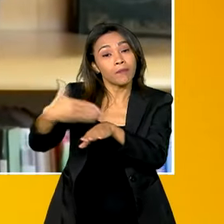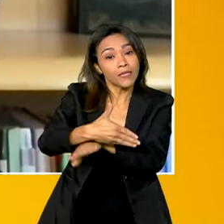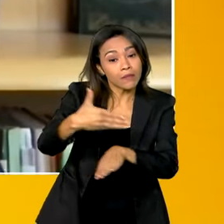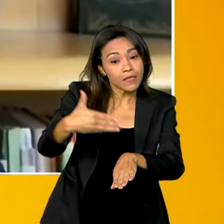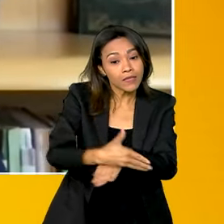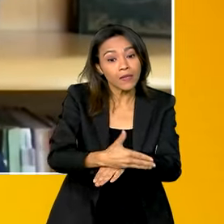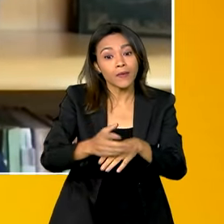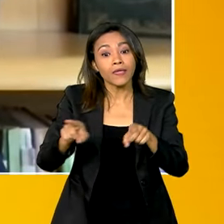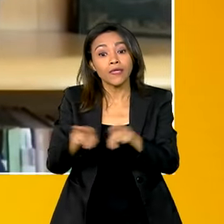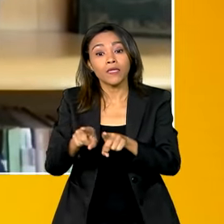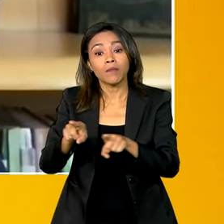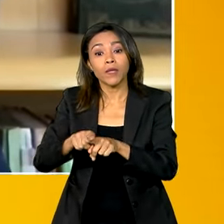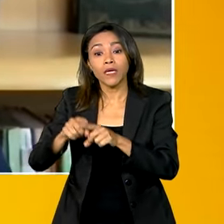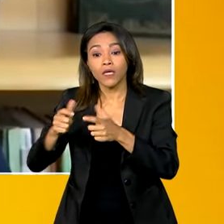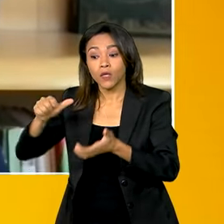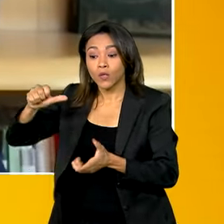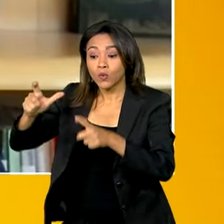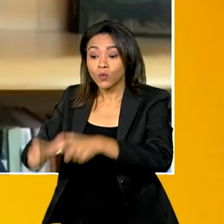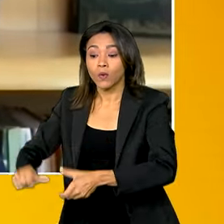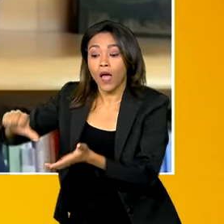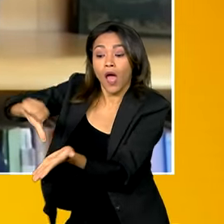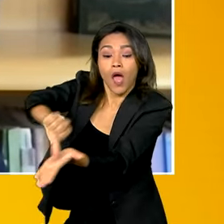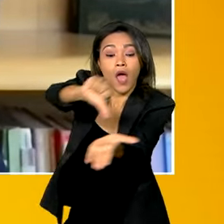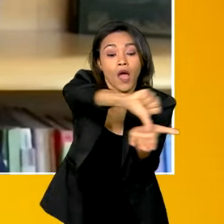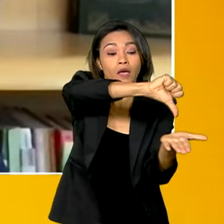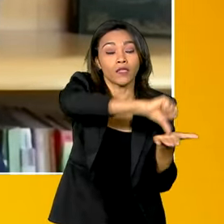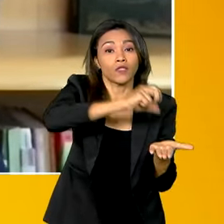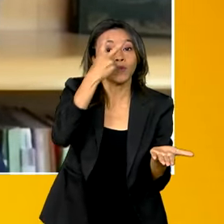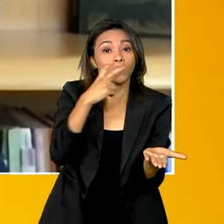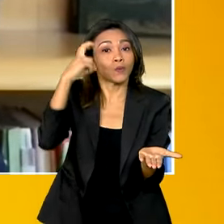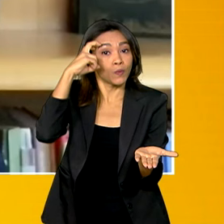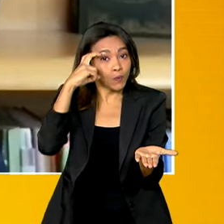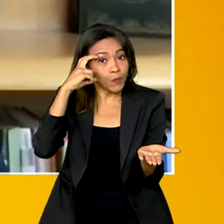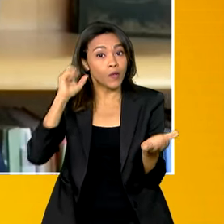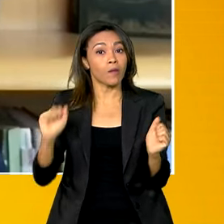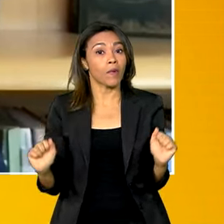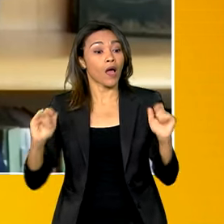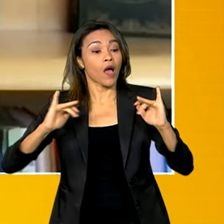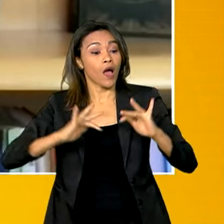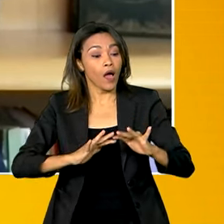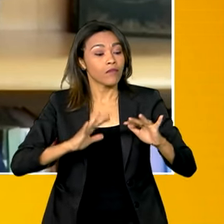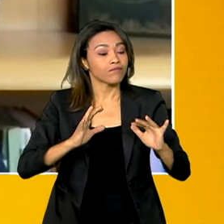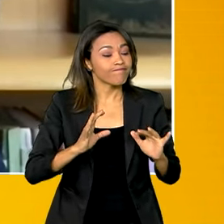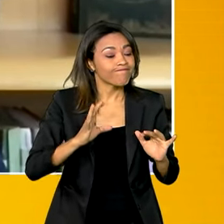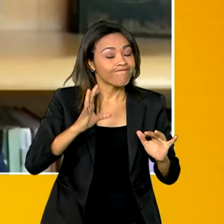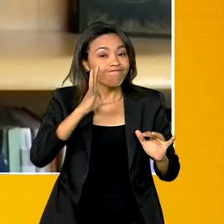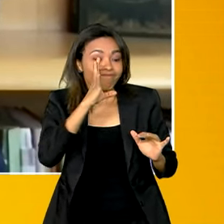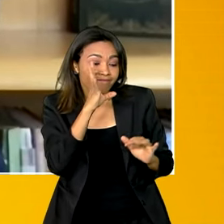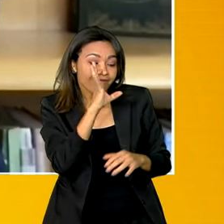também os pontos de cultura também festejarem isso também nas suas localidades por essa grande